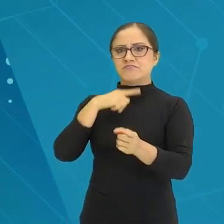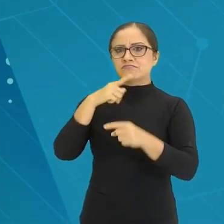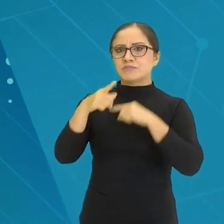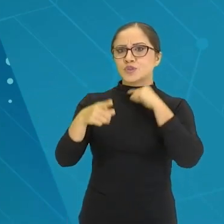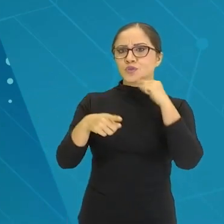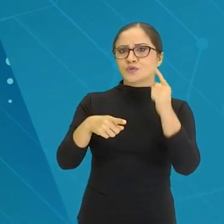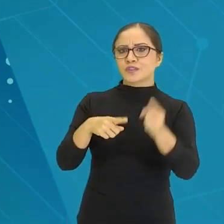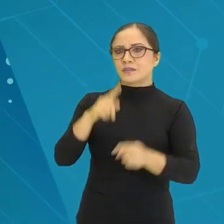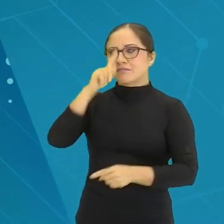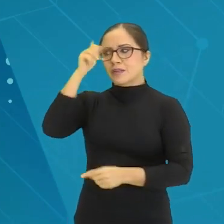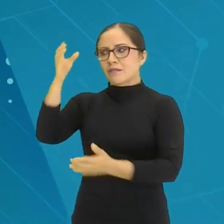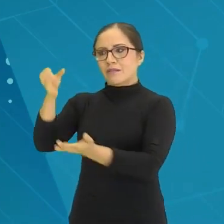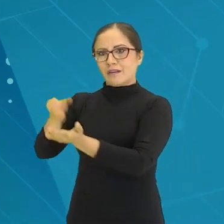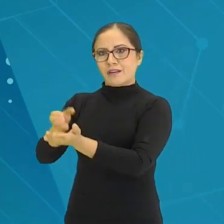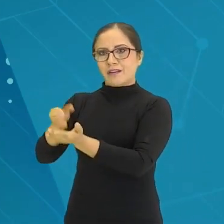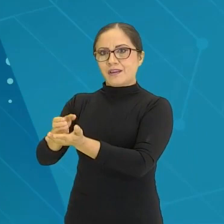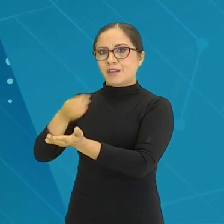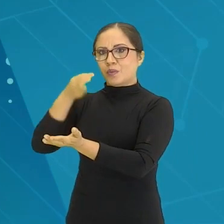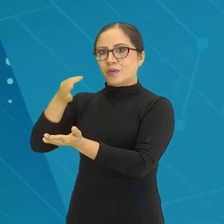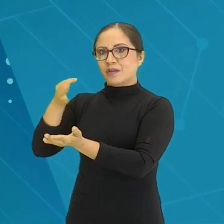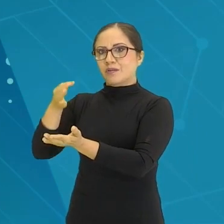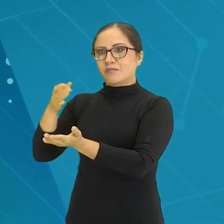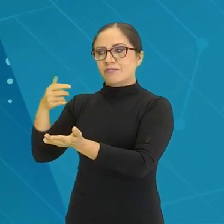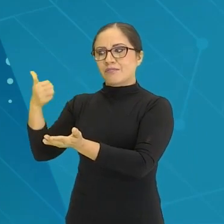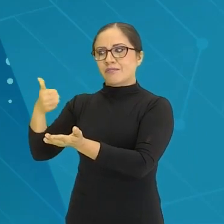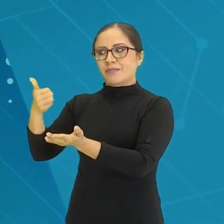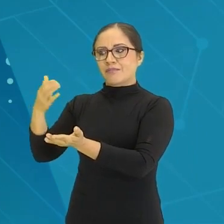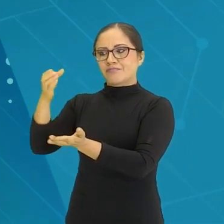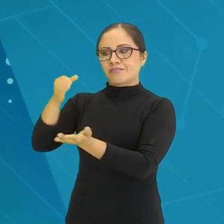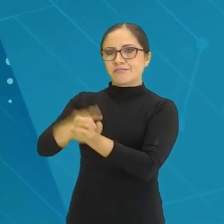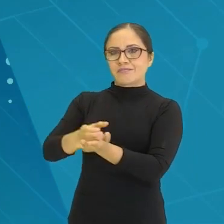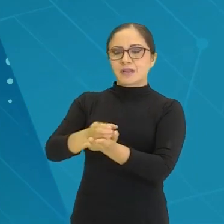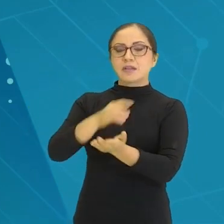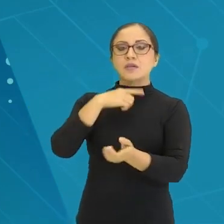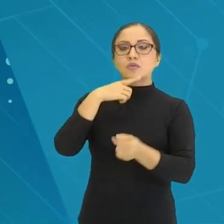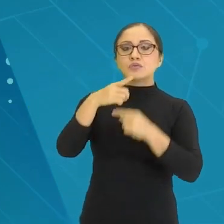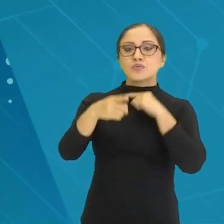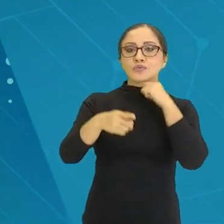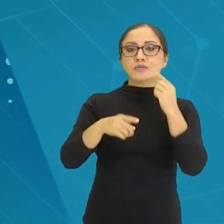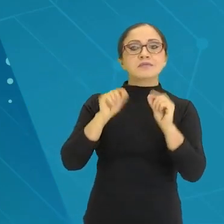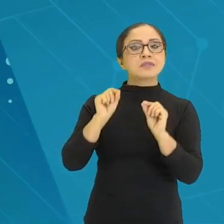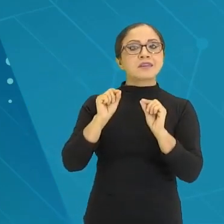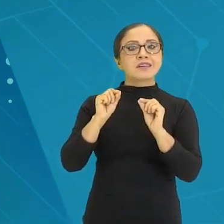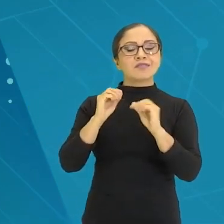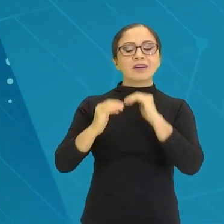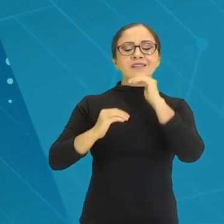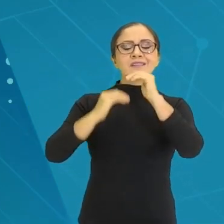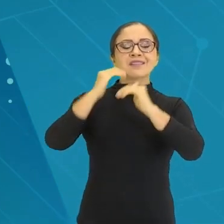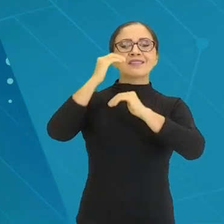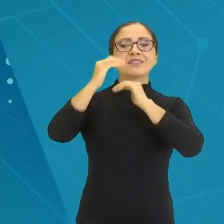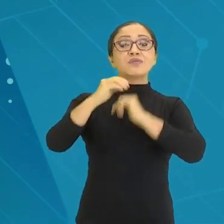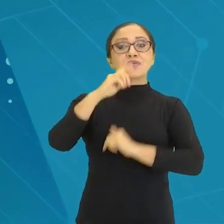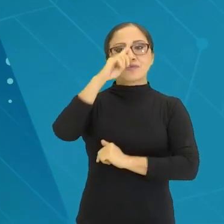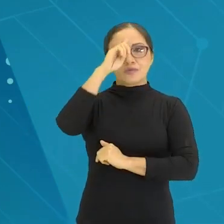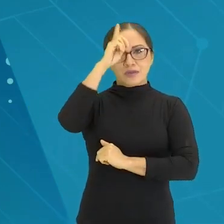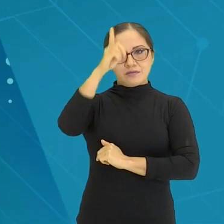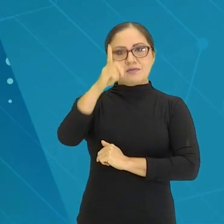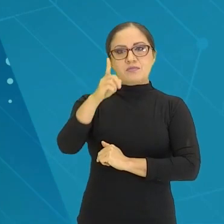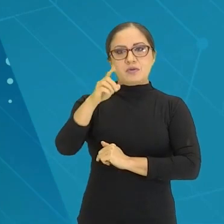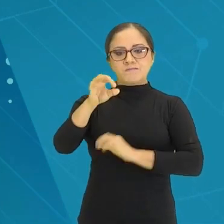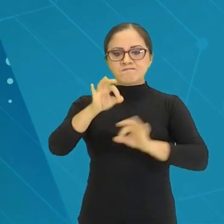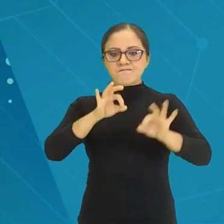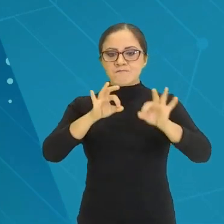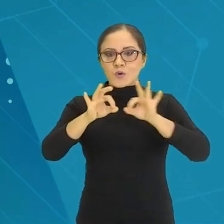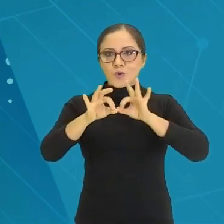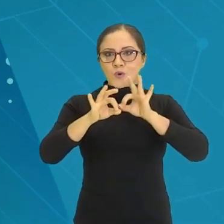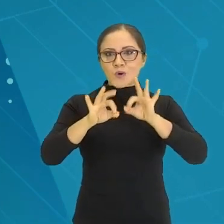hipótese inicial. Quando ele duvida, ele começa a construir, a ajustar a sua hipótese para que